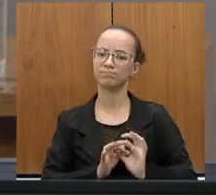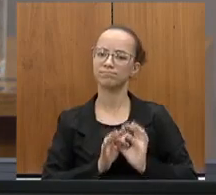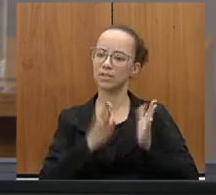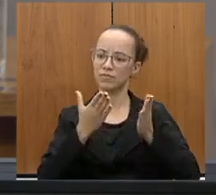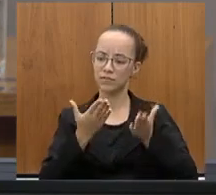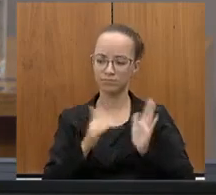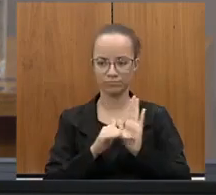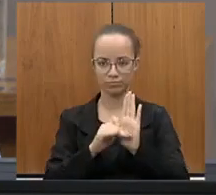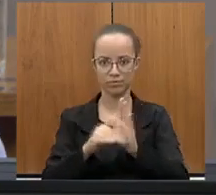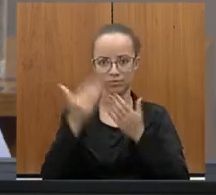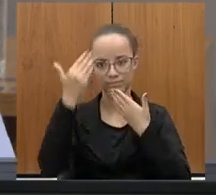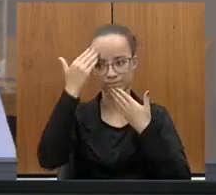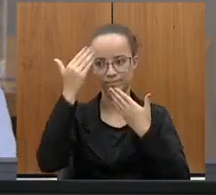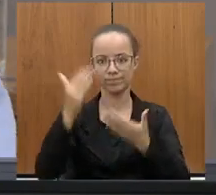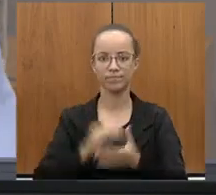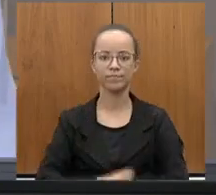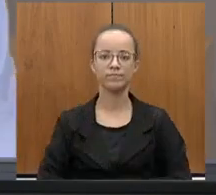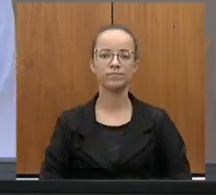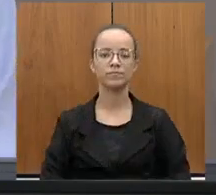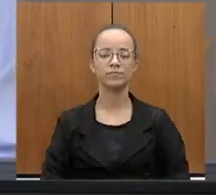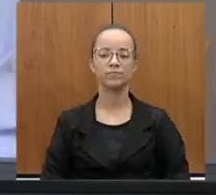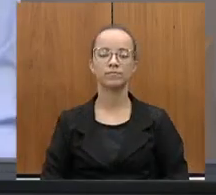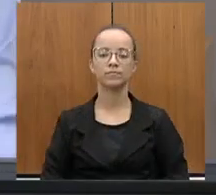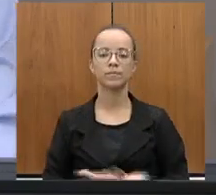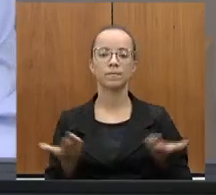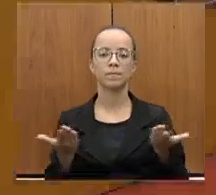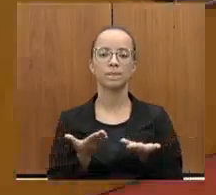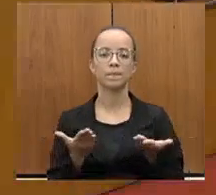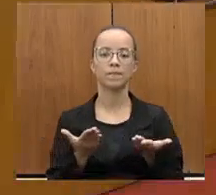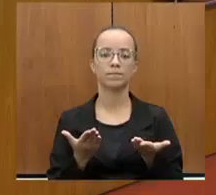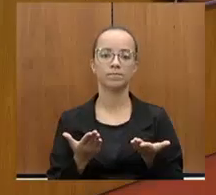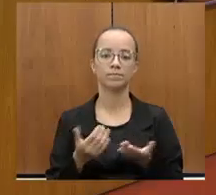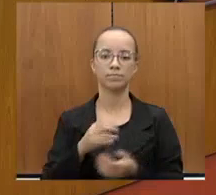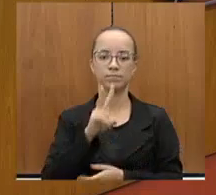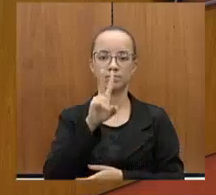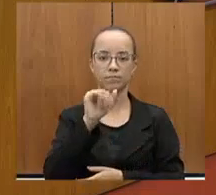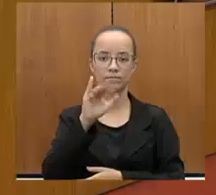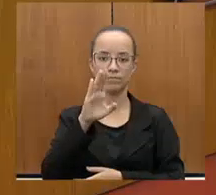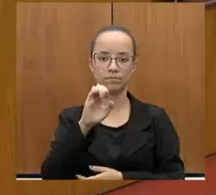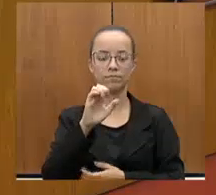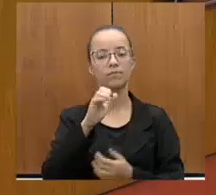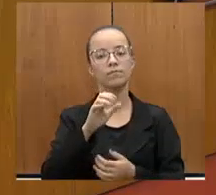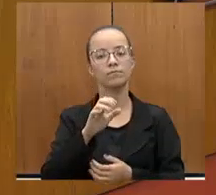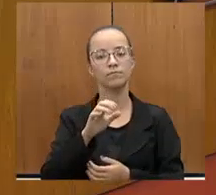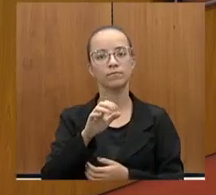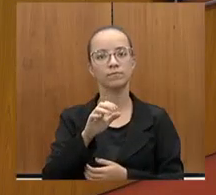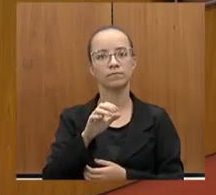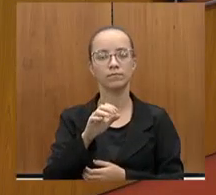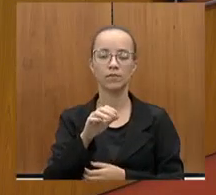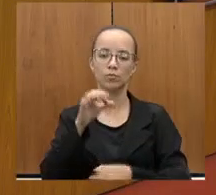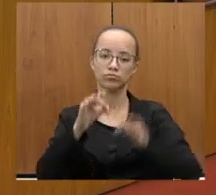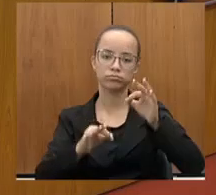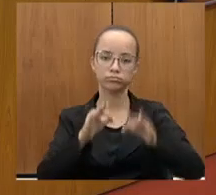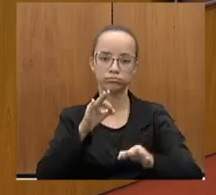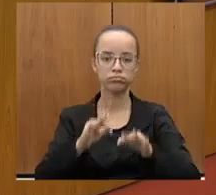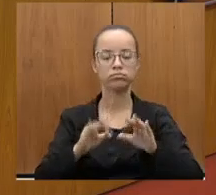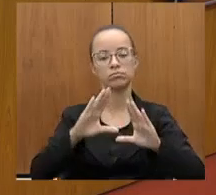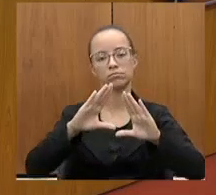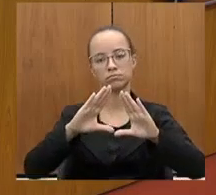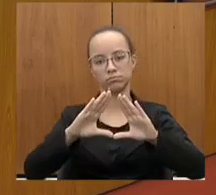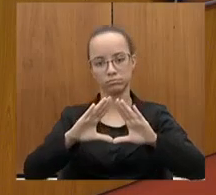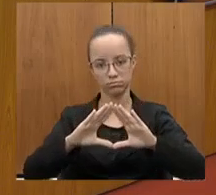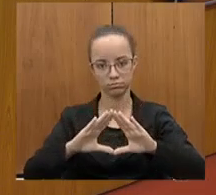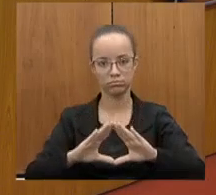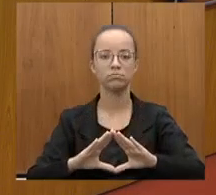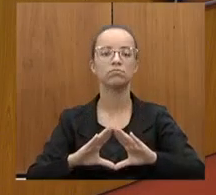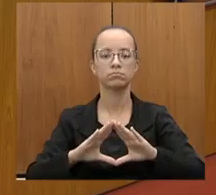for necessário. Muito obrigado. Com a palavra agora o vice-presidente da Comissão de Constituição e Justiça da Assembleia Legislativa